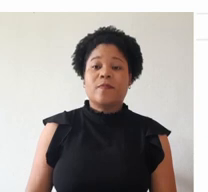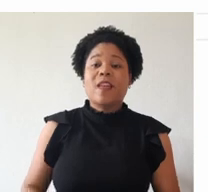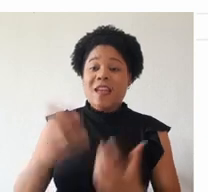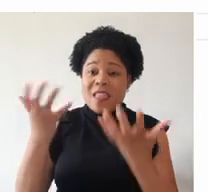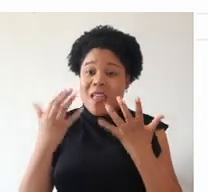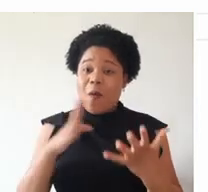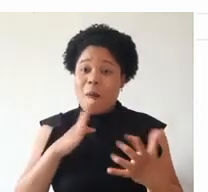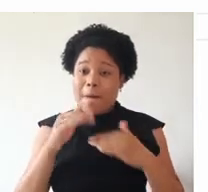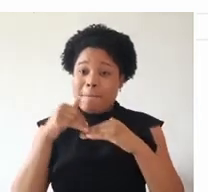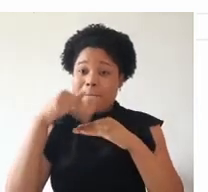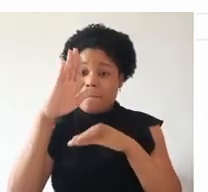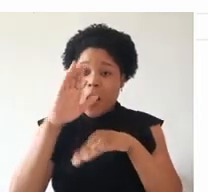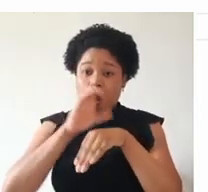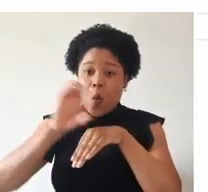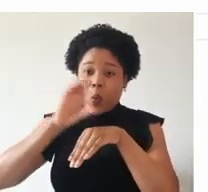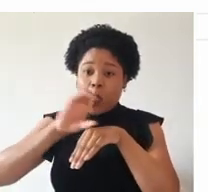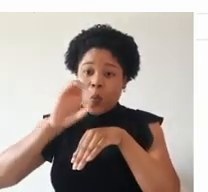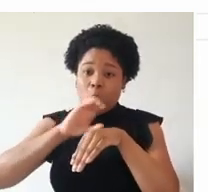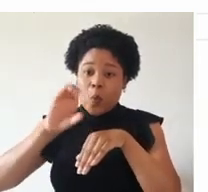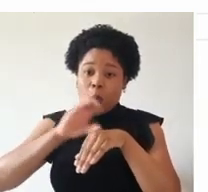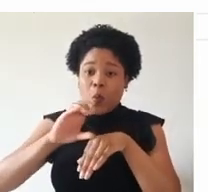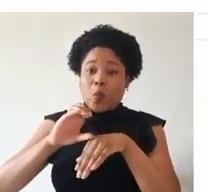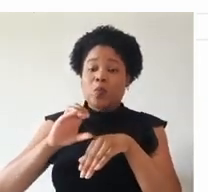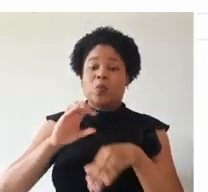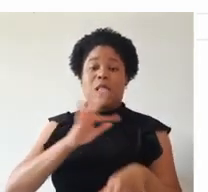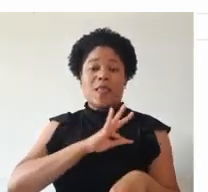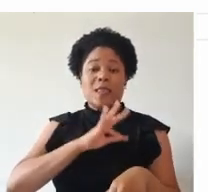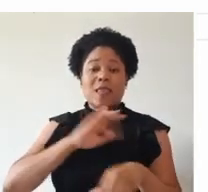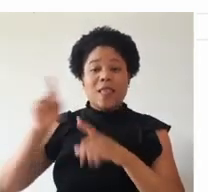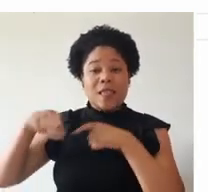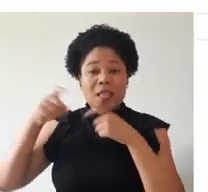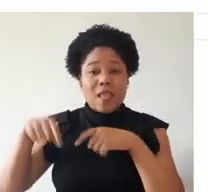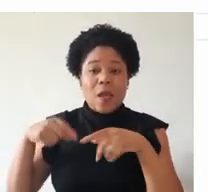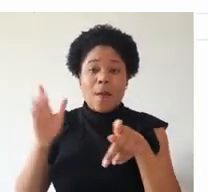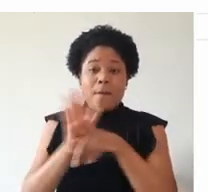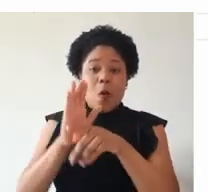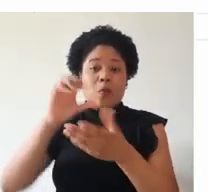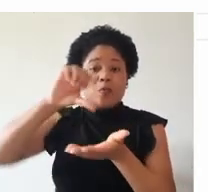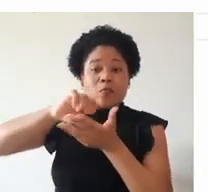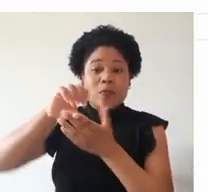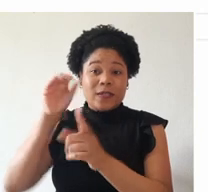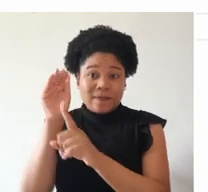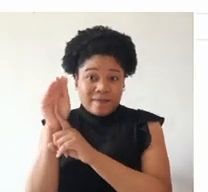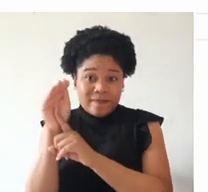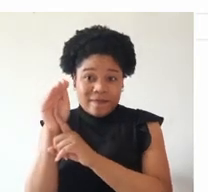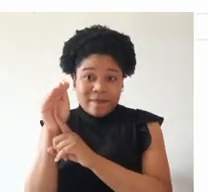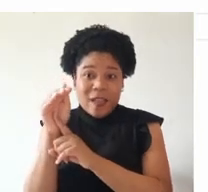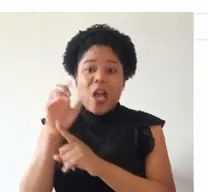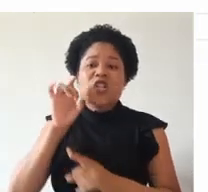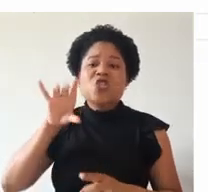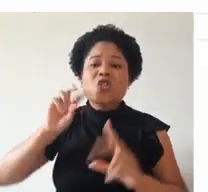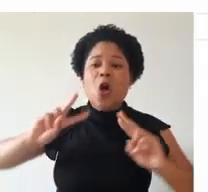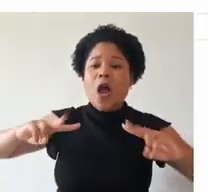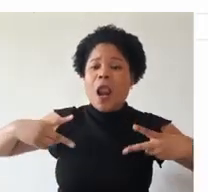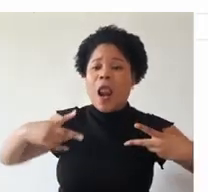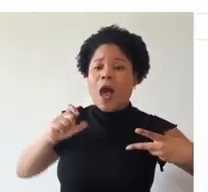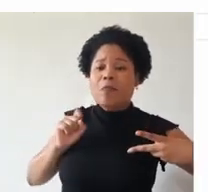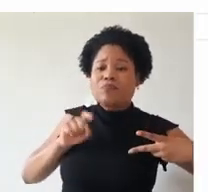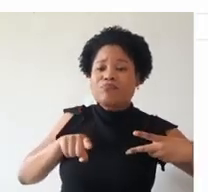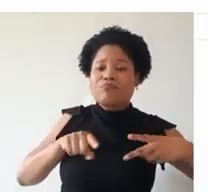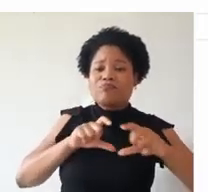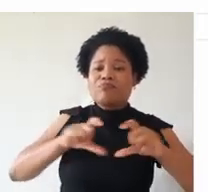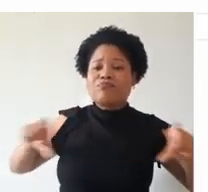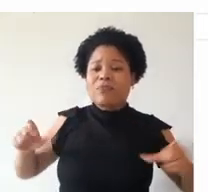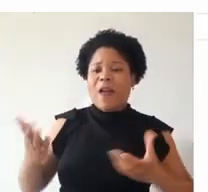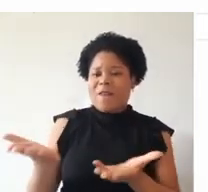Quer conhecer mais sobre o curso técnico em agropecuária do Campo São João Evangelista? É só clicar no link